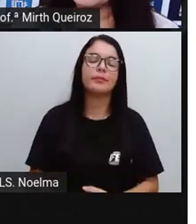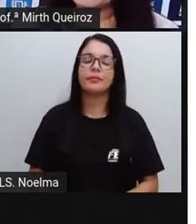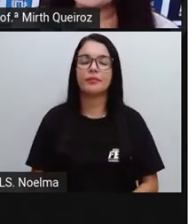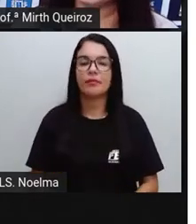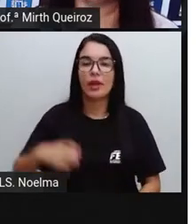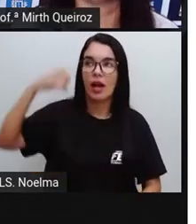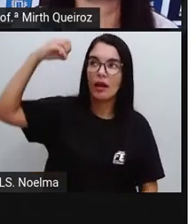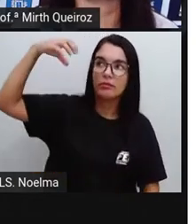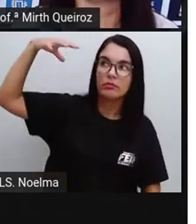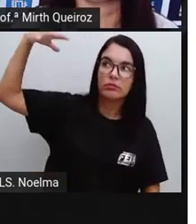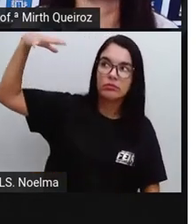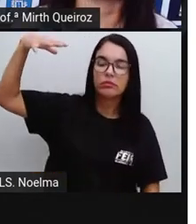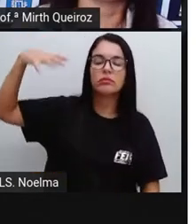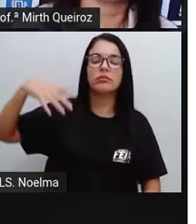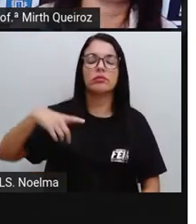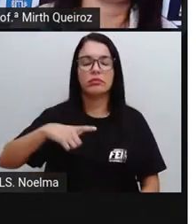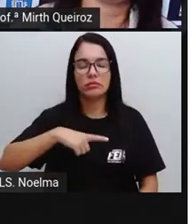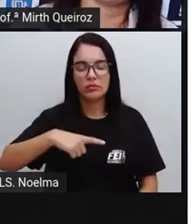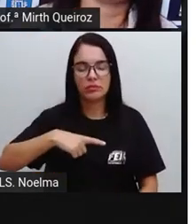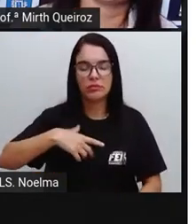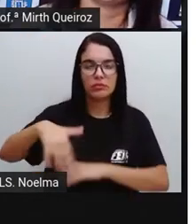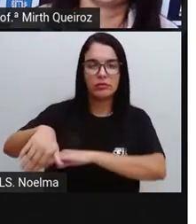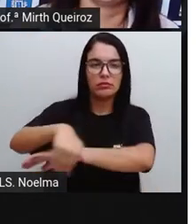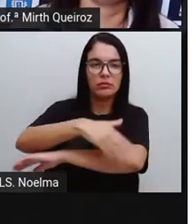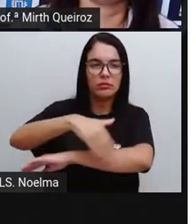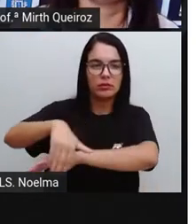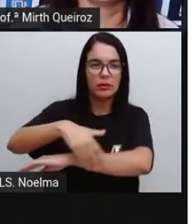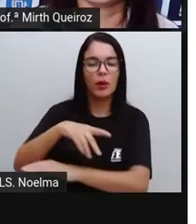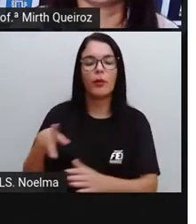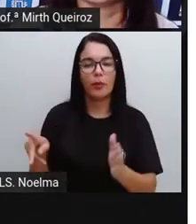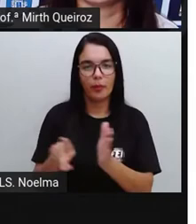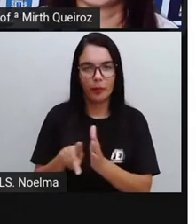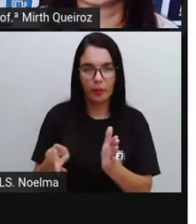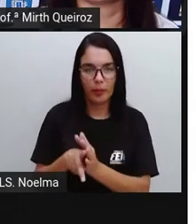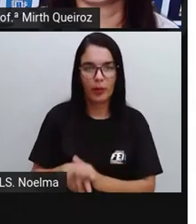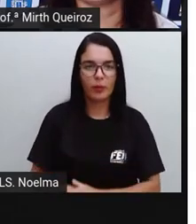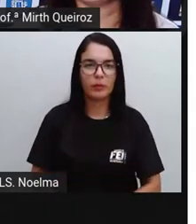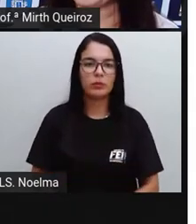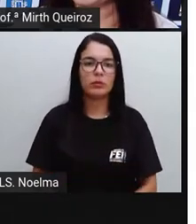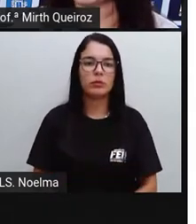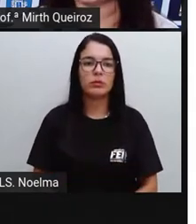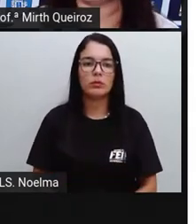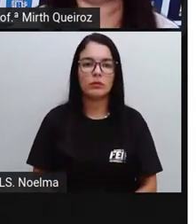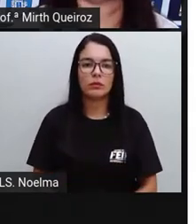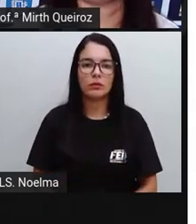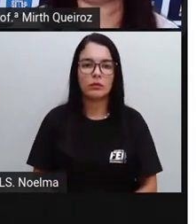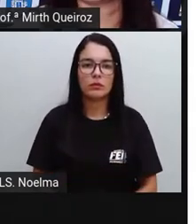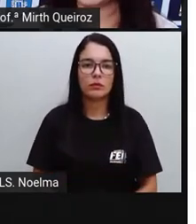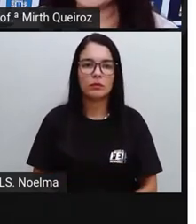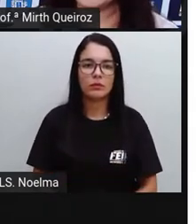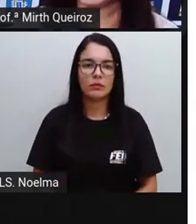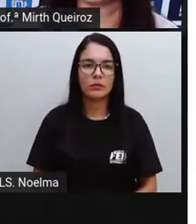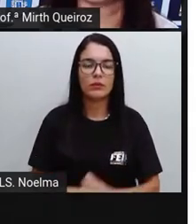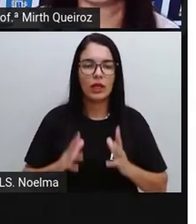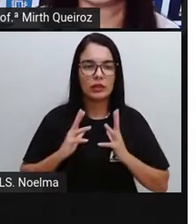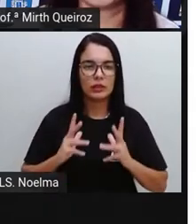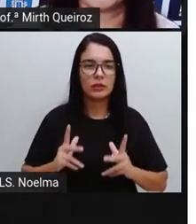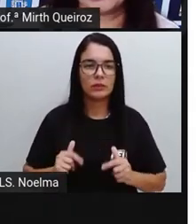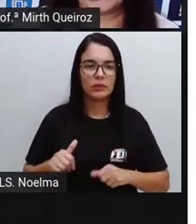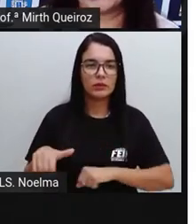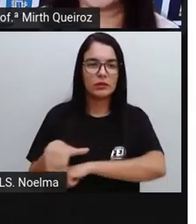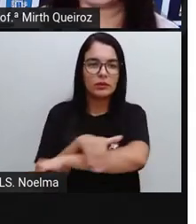iluminação pública, né? Também vai fazer parte aí Do saneamento básico E a limpeza das ruas